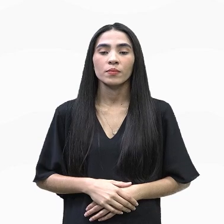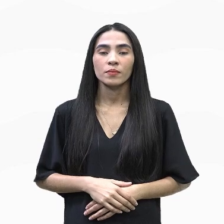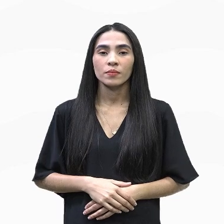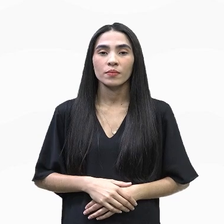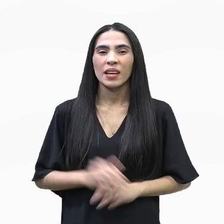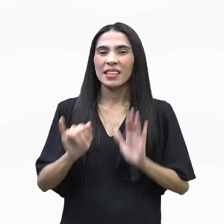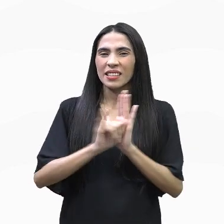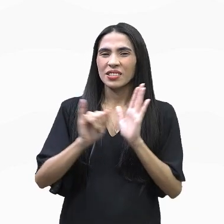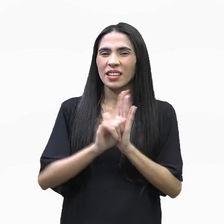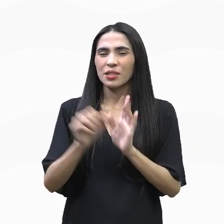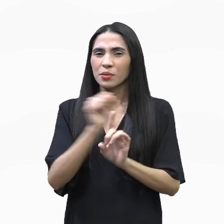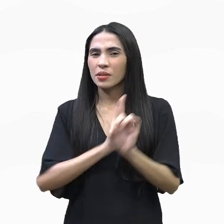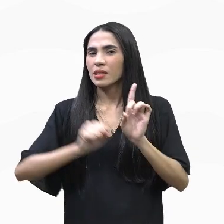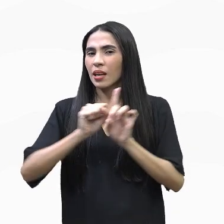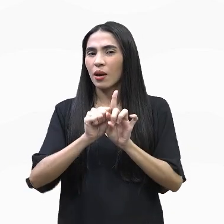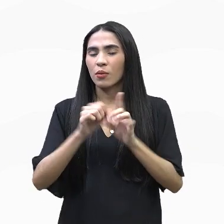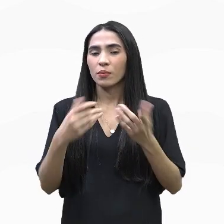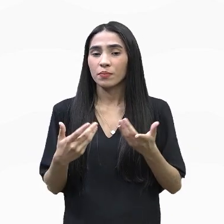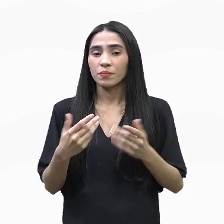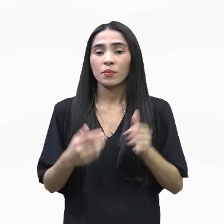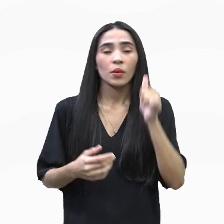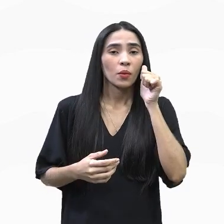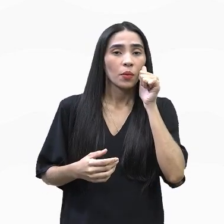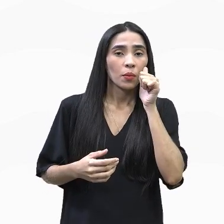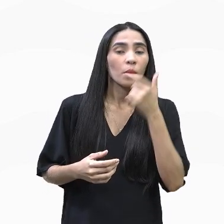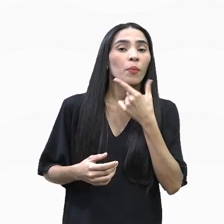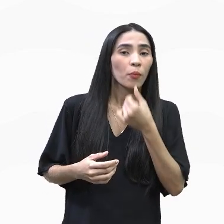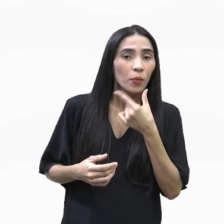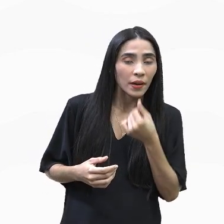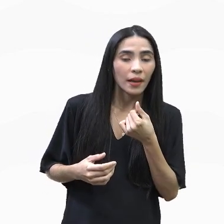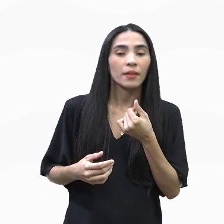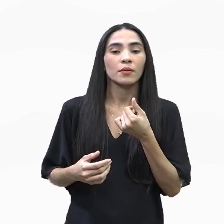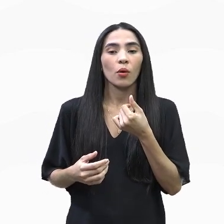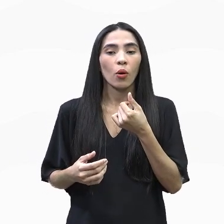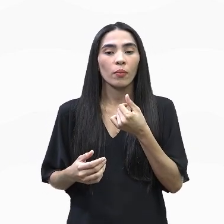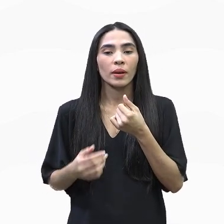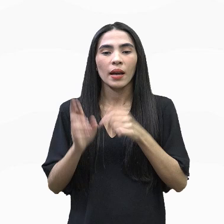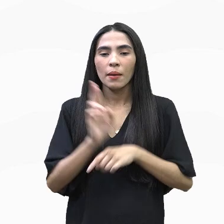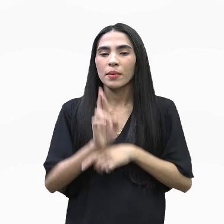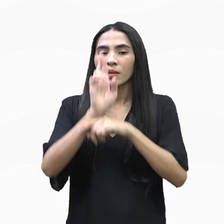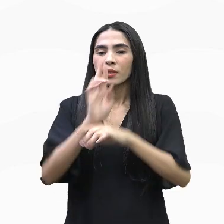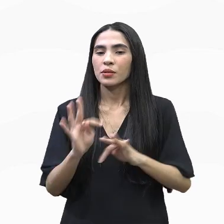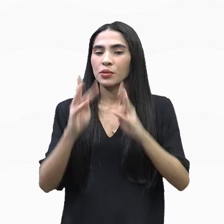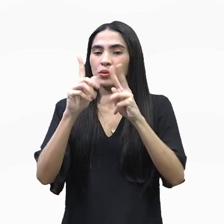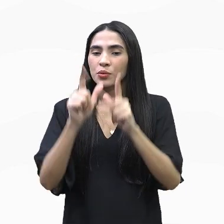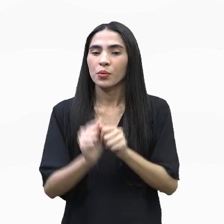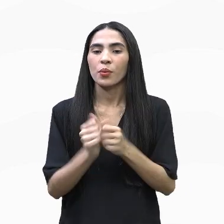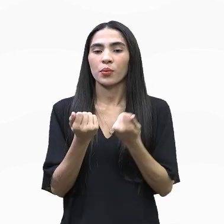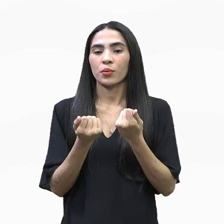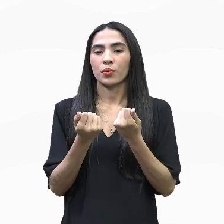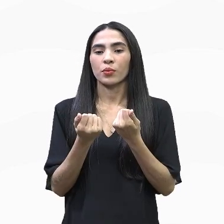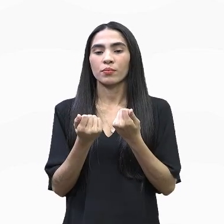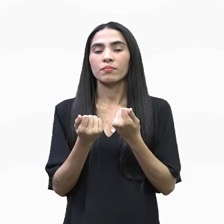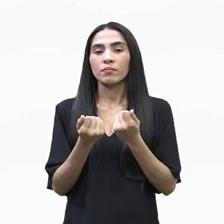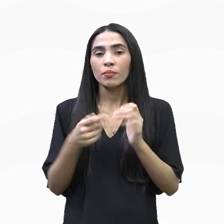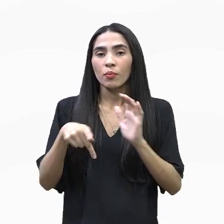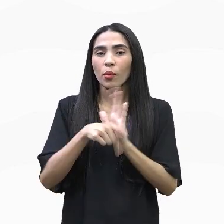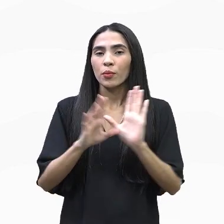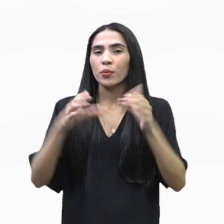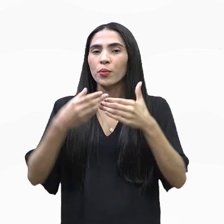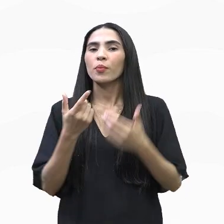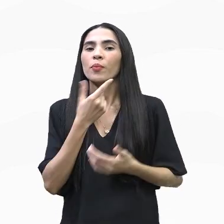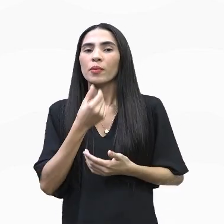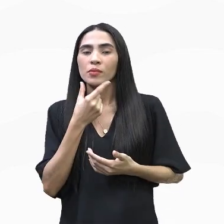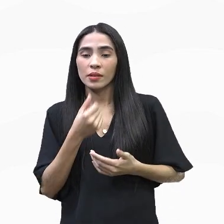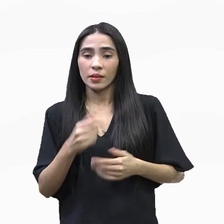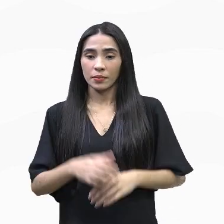Construções sociais. O homem, representante de todos os indivíduos do sexo masculino, da